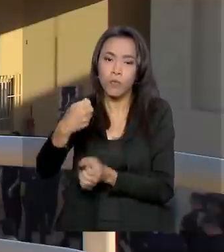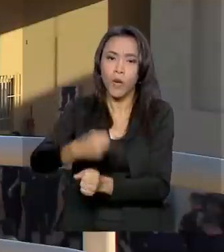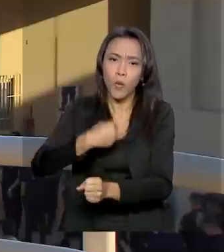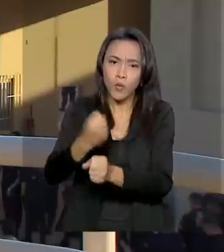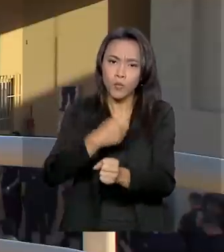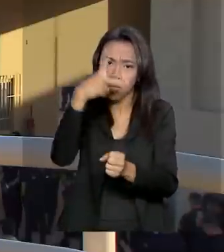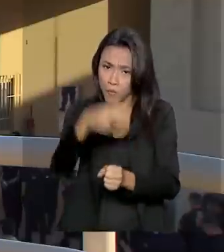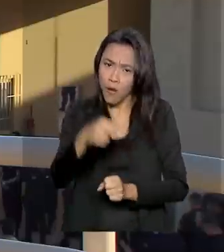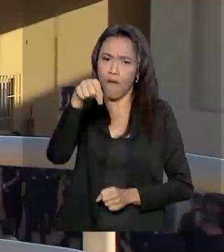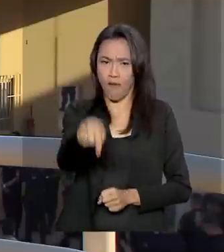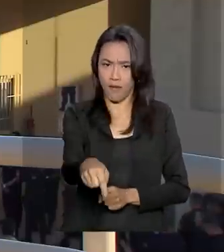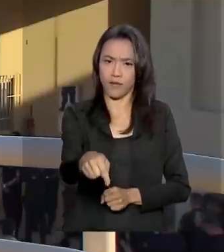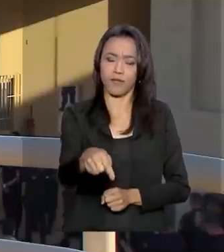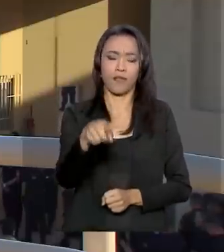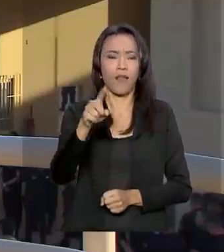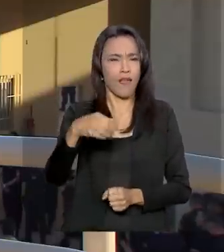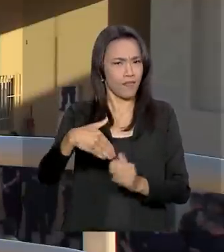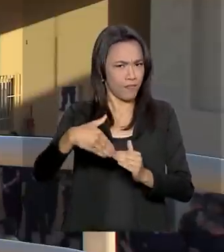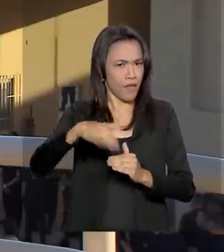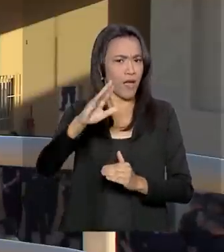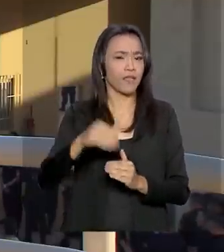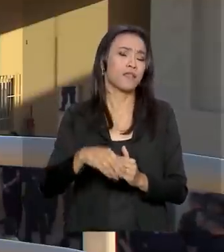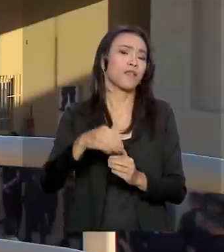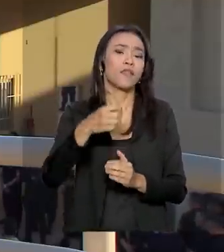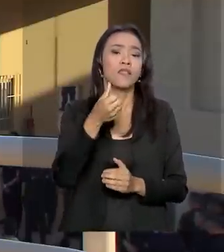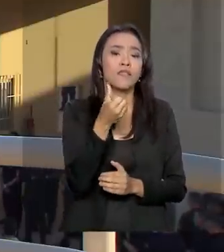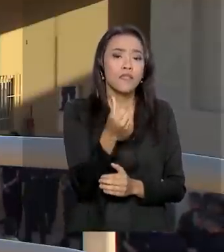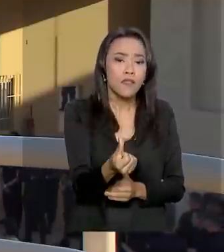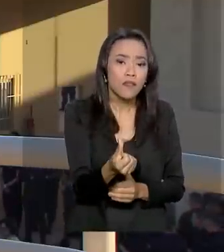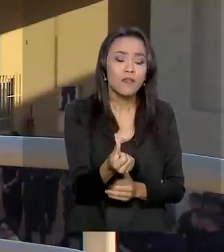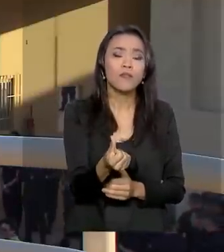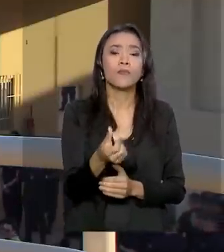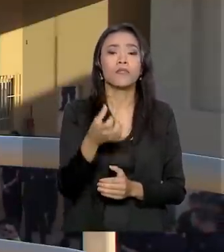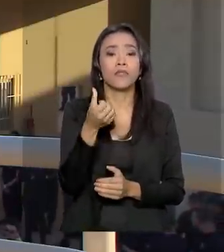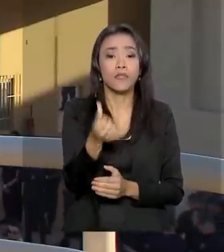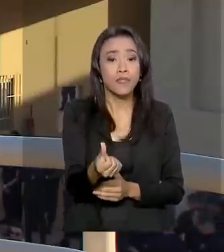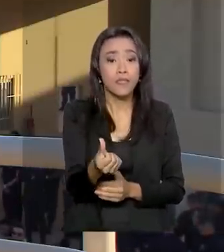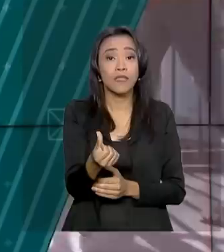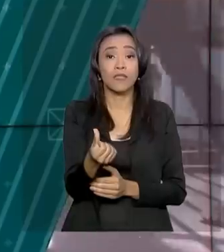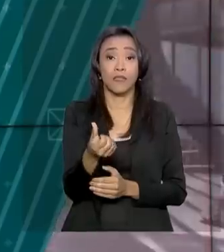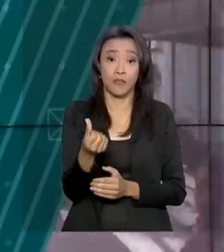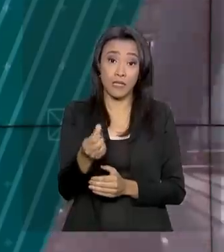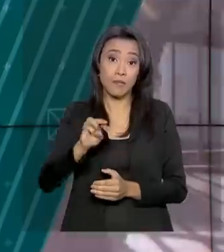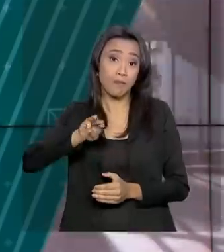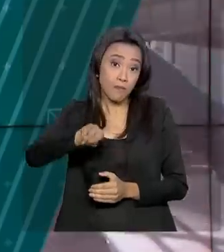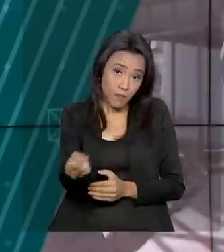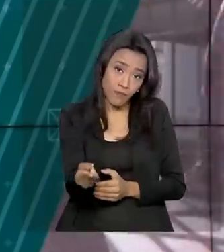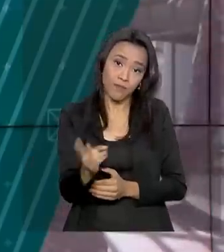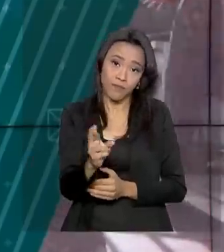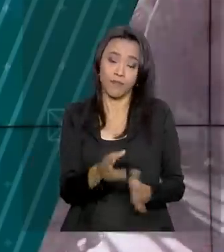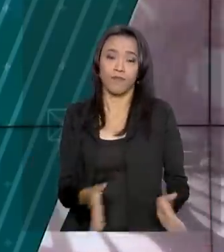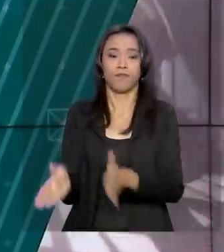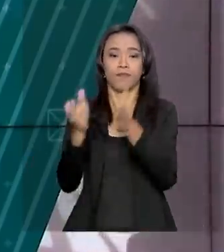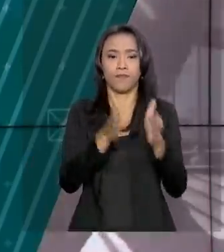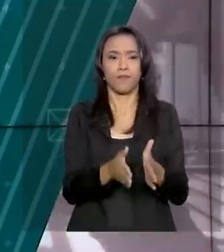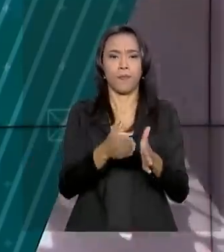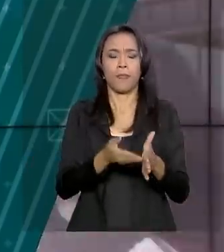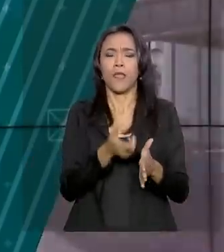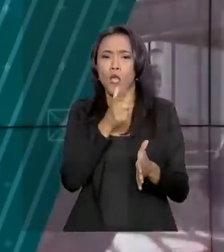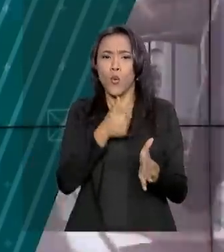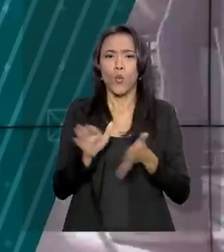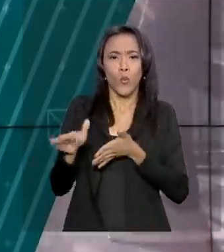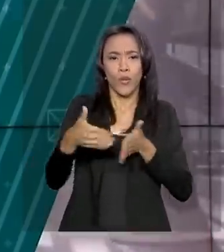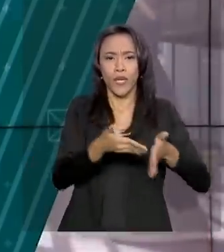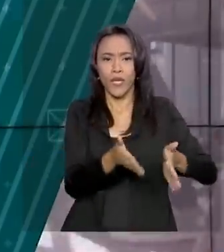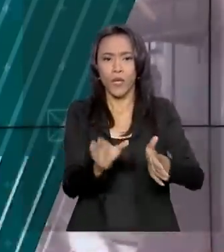como essa daqui ultrapassam os 166 milhões de reais. A integração do Rio São Francisco